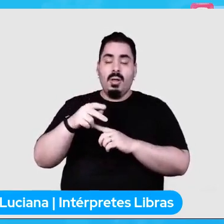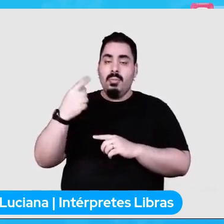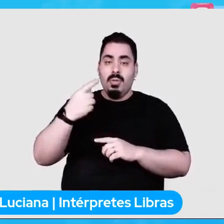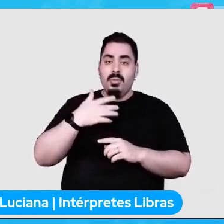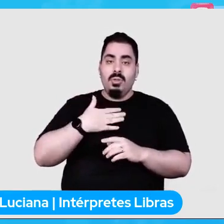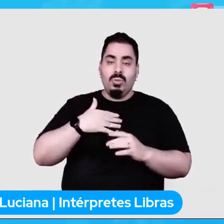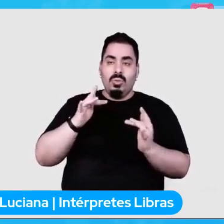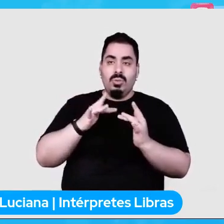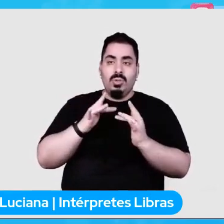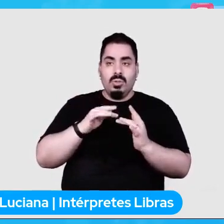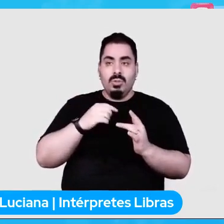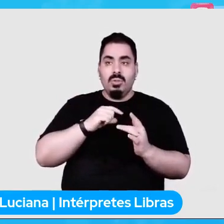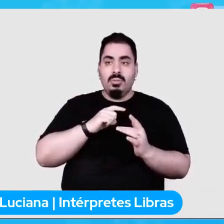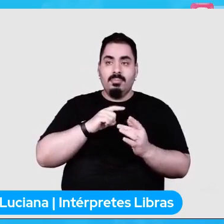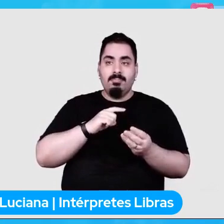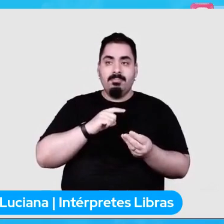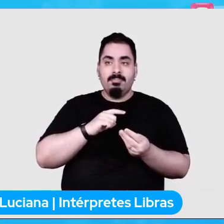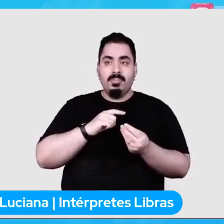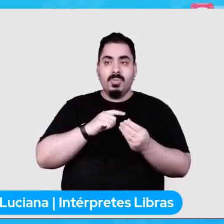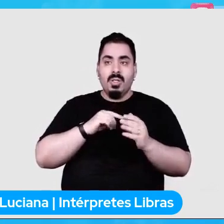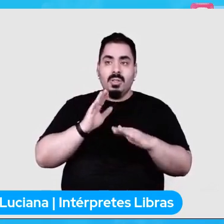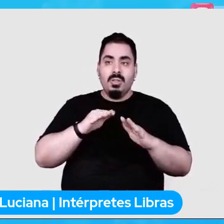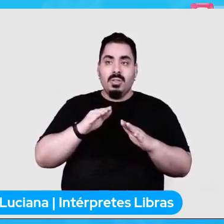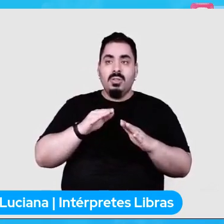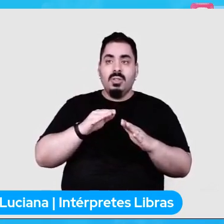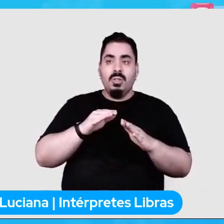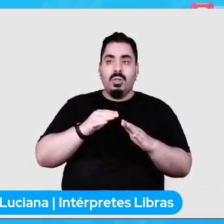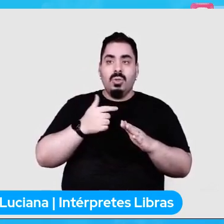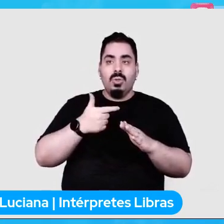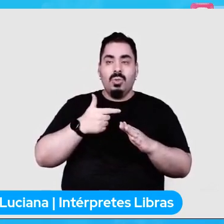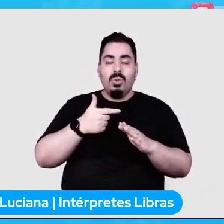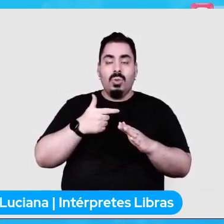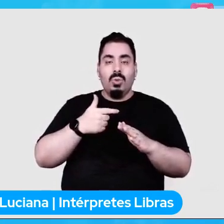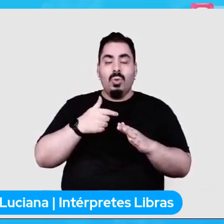o Credo Diário seja um bom projeto para poder começar assim